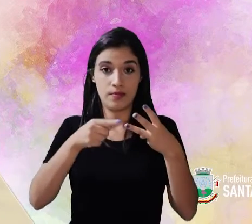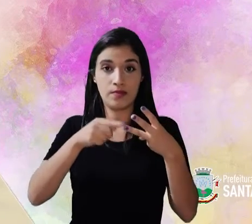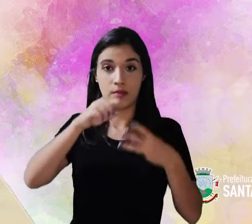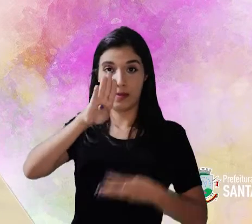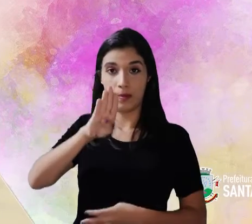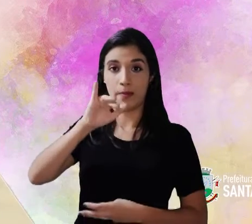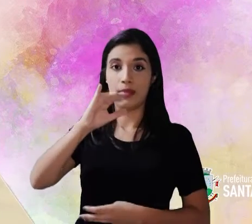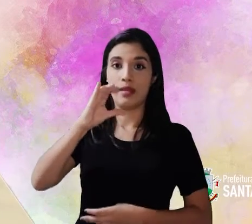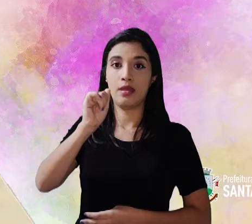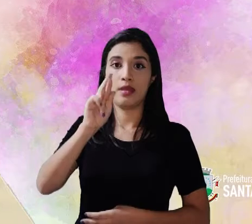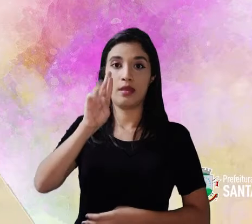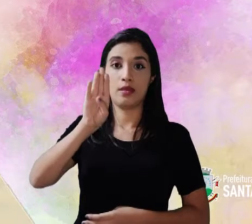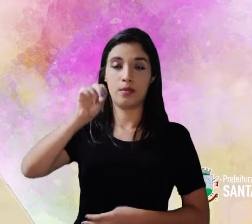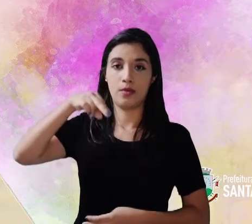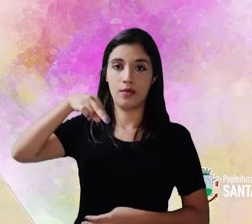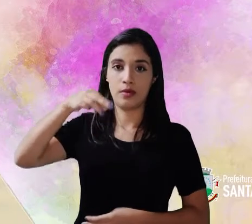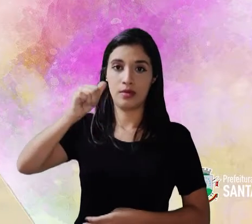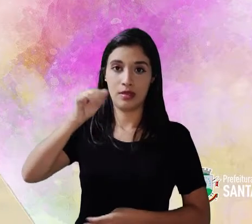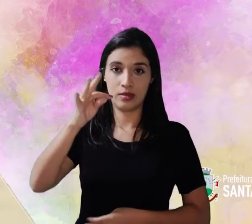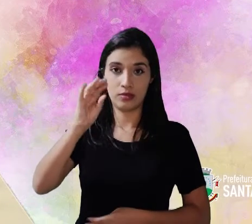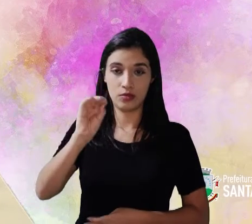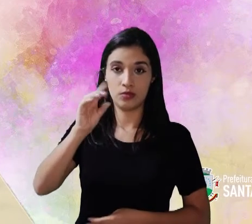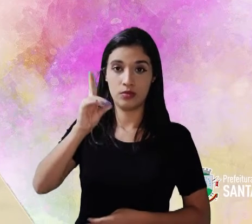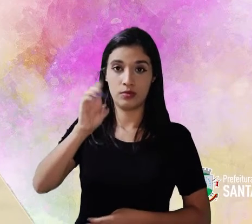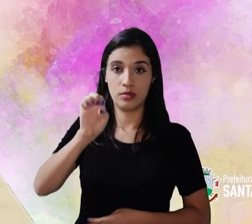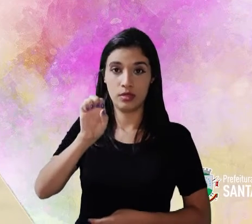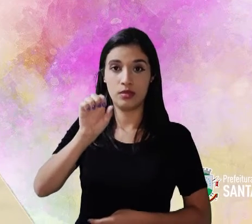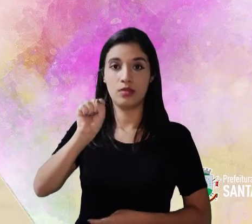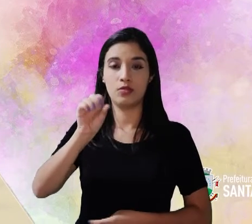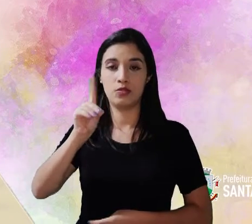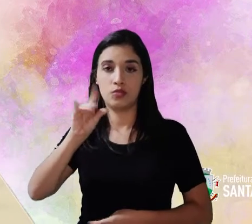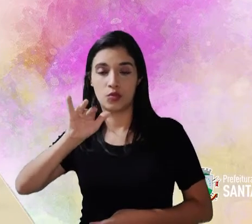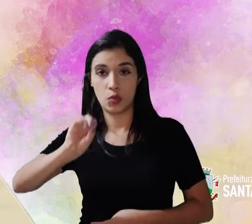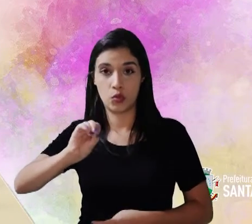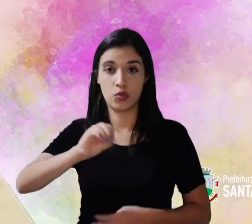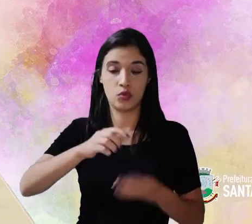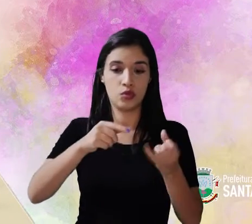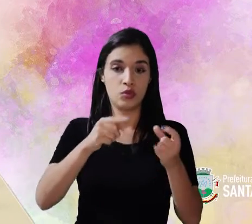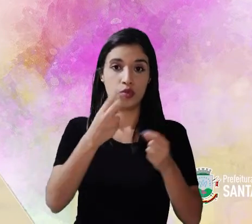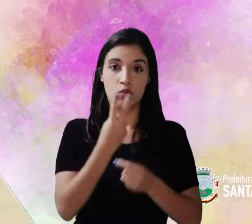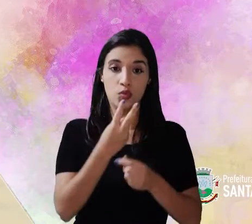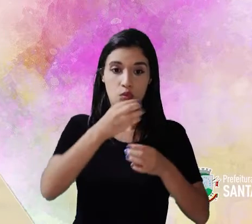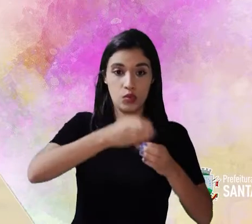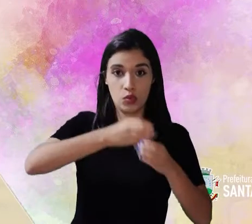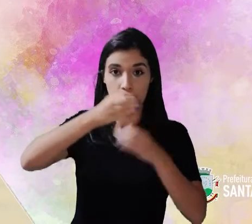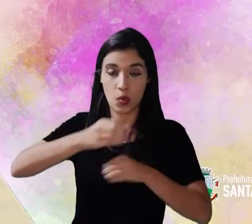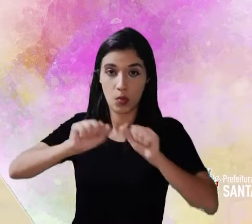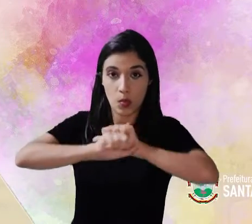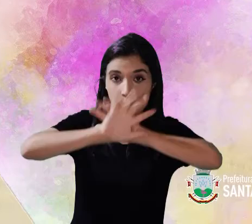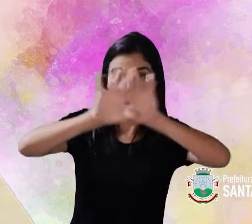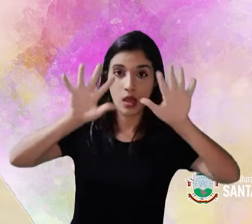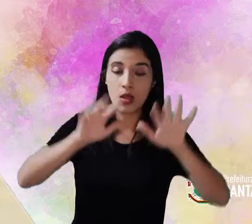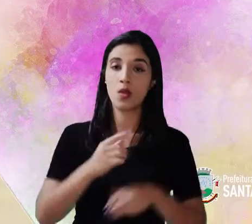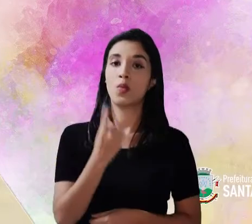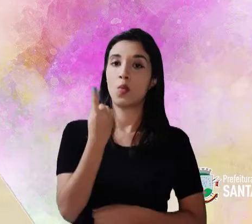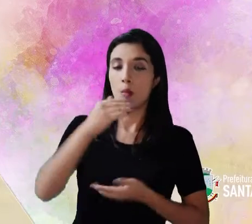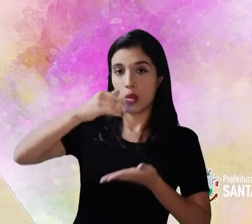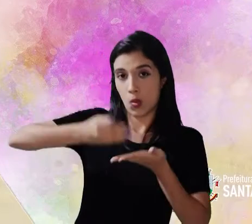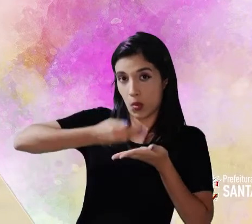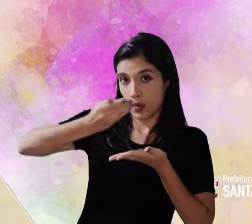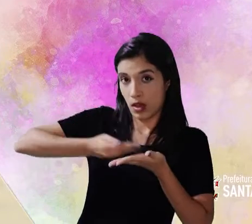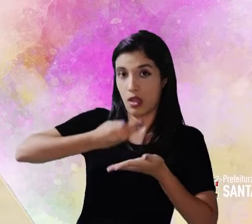Bicarbonato de sódio. dois copos transparentes, uma